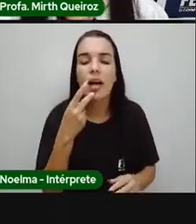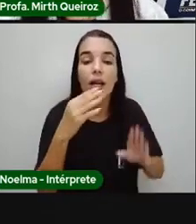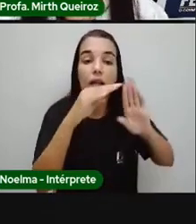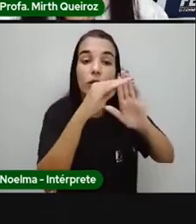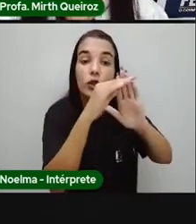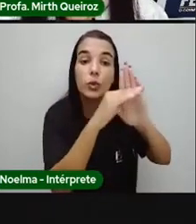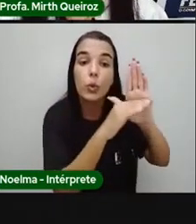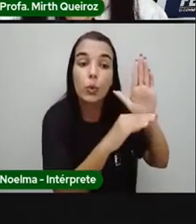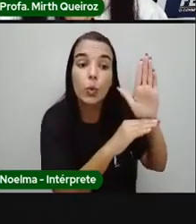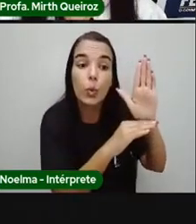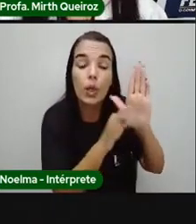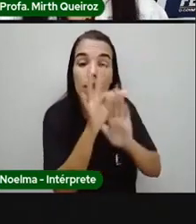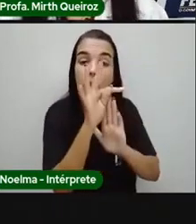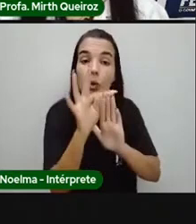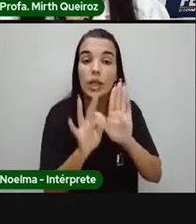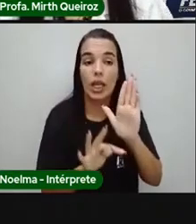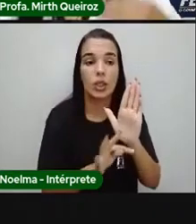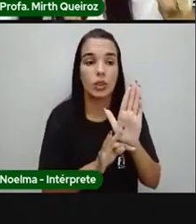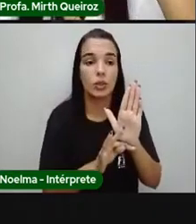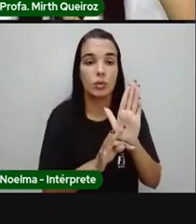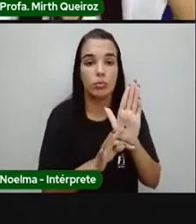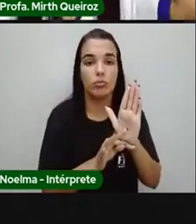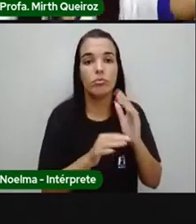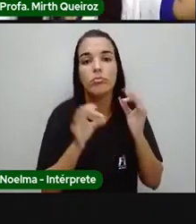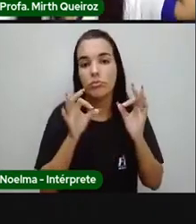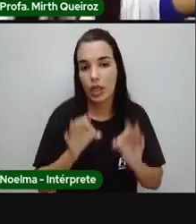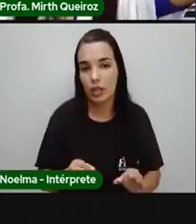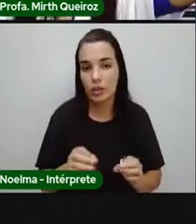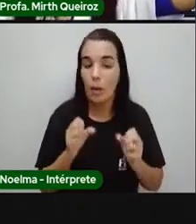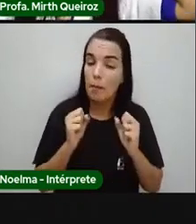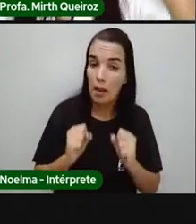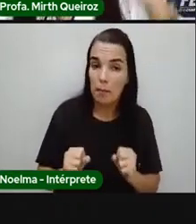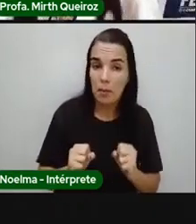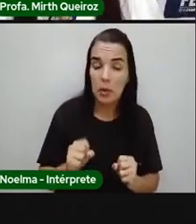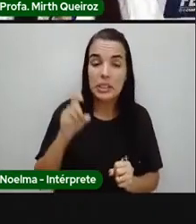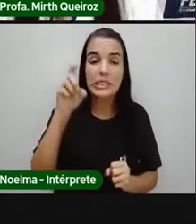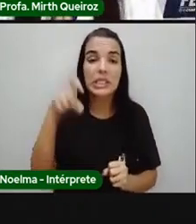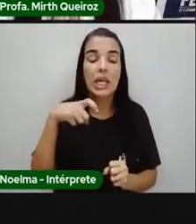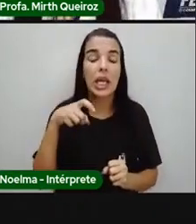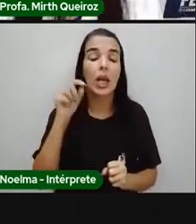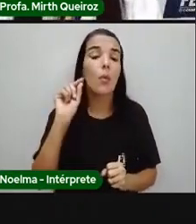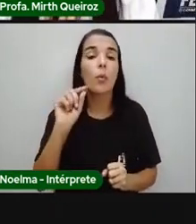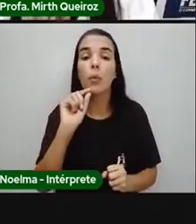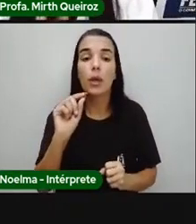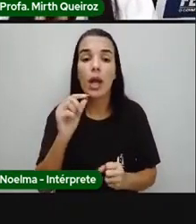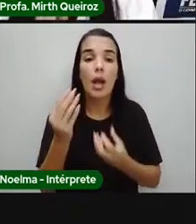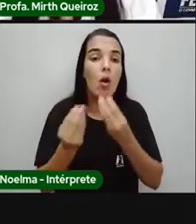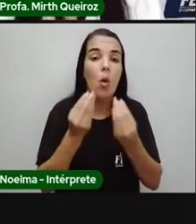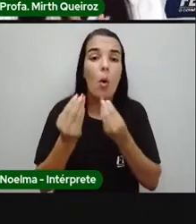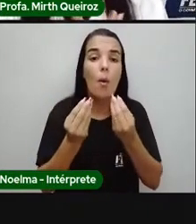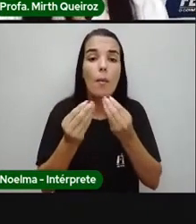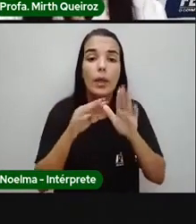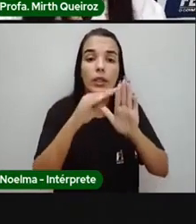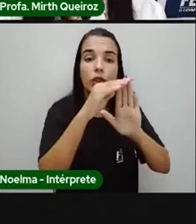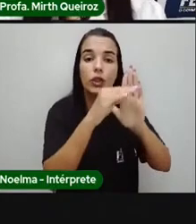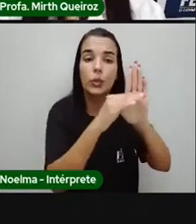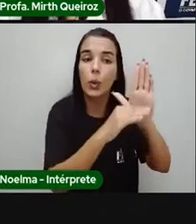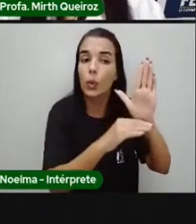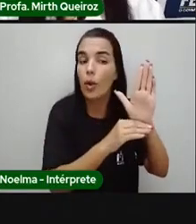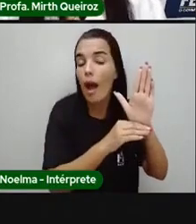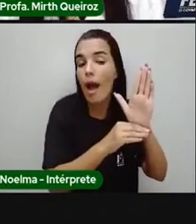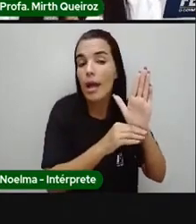estrutura do texto também é bastante interessante a gente observar. Porque nessa estrutura do texto, a depender como o texto está